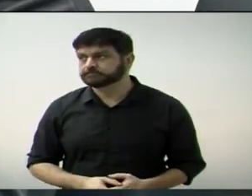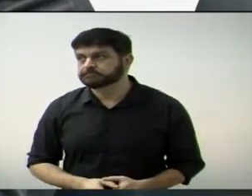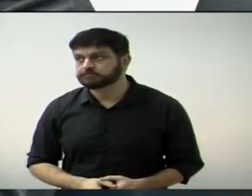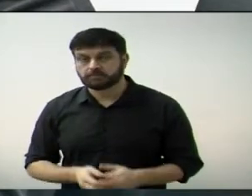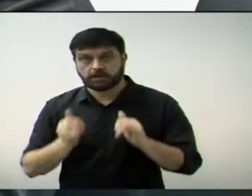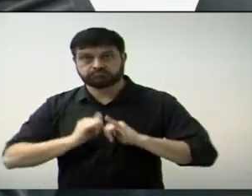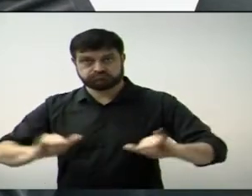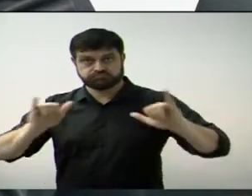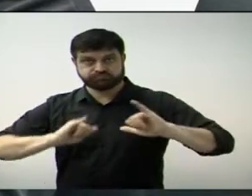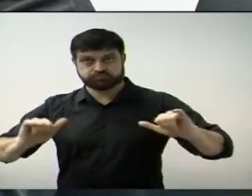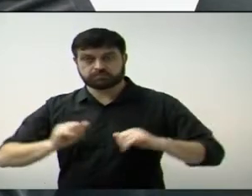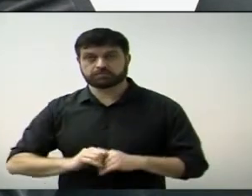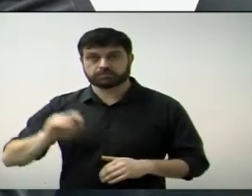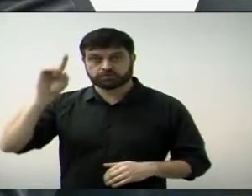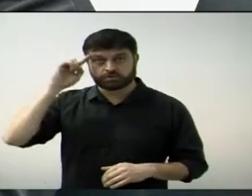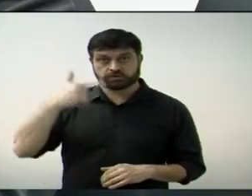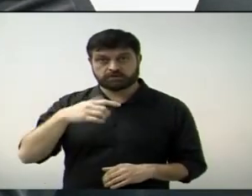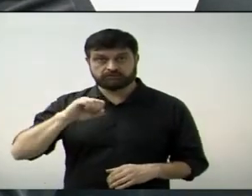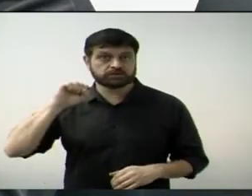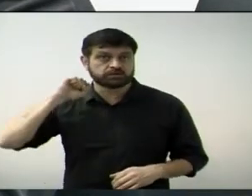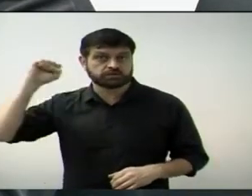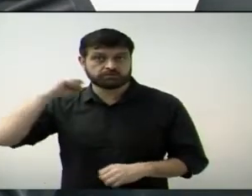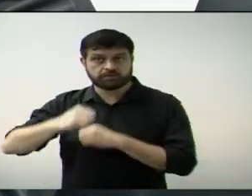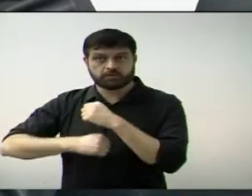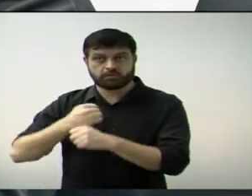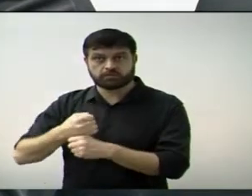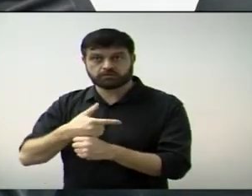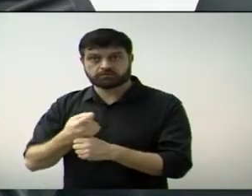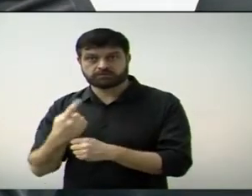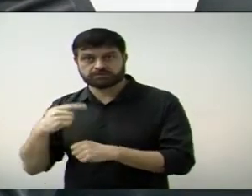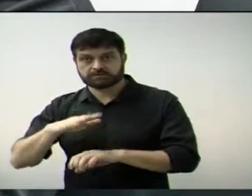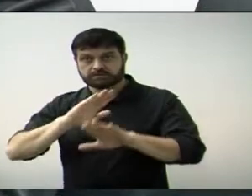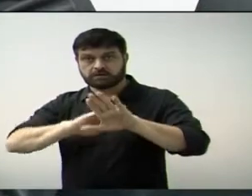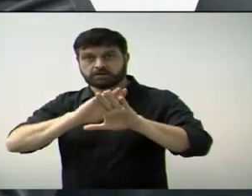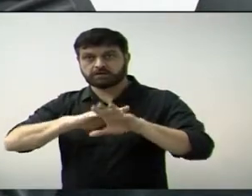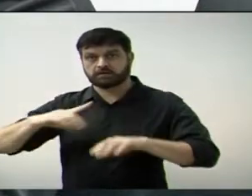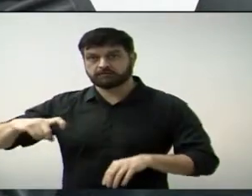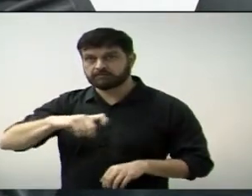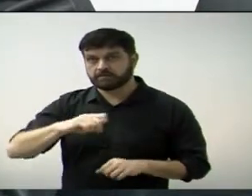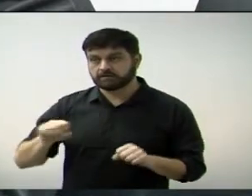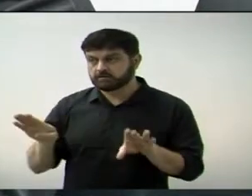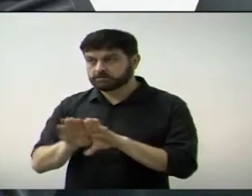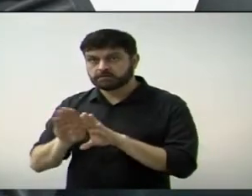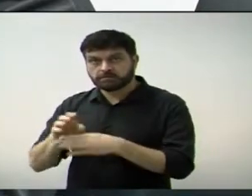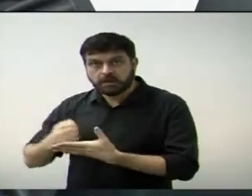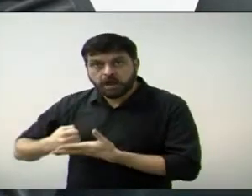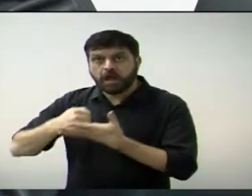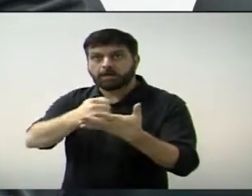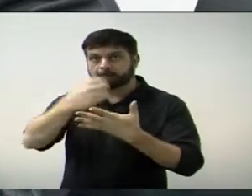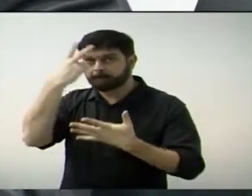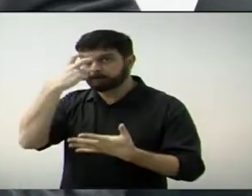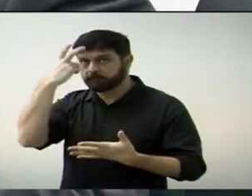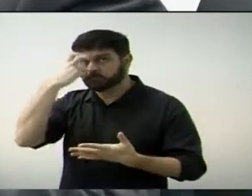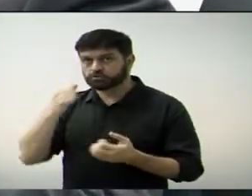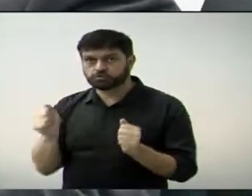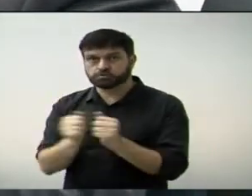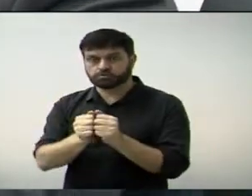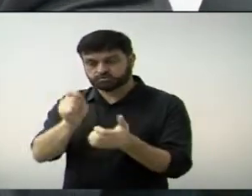publicidade. Paulínia, 20 de abril de 2017. Vereadora Fábio Ramalho, com o apoio do vereador Fábio Valadão.